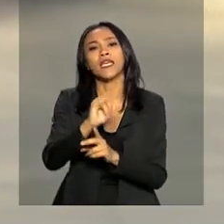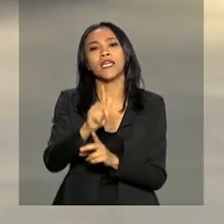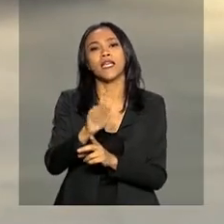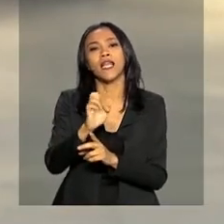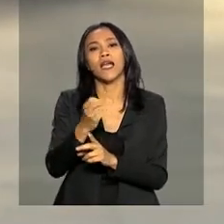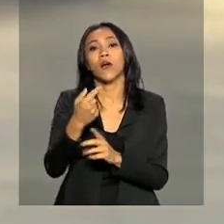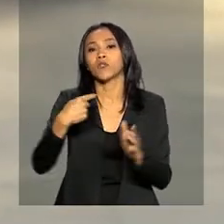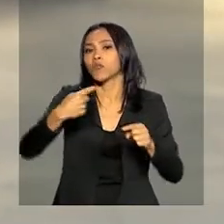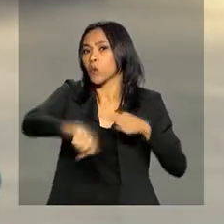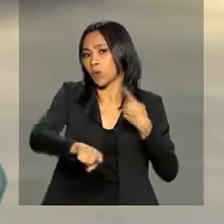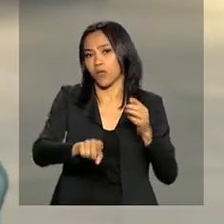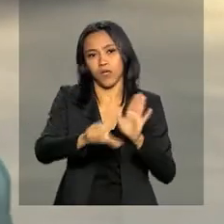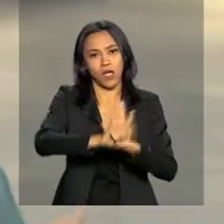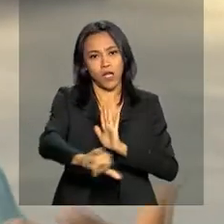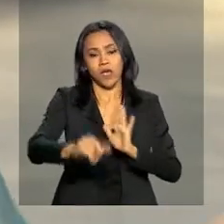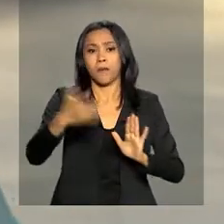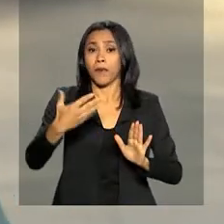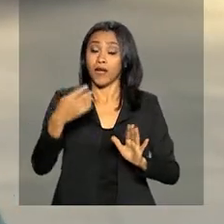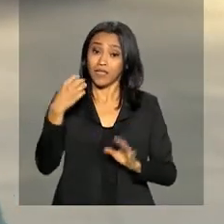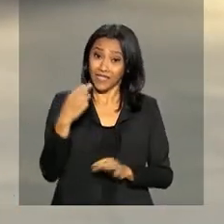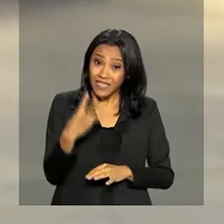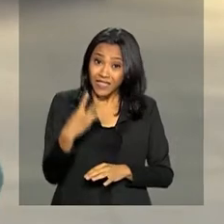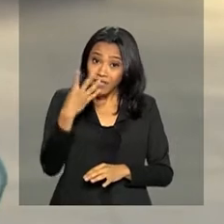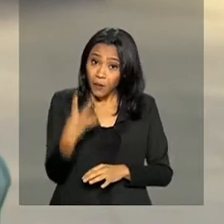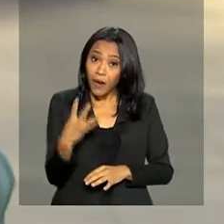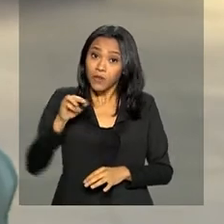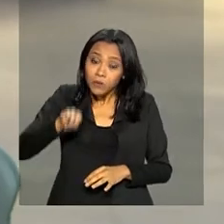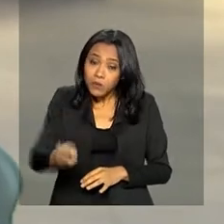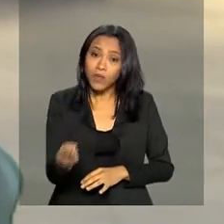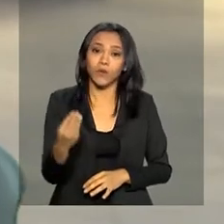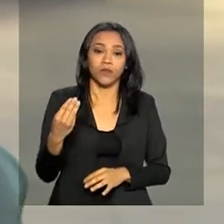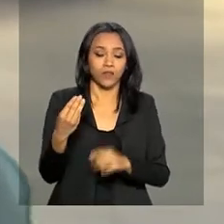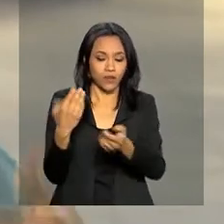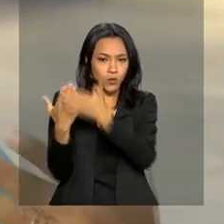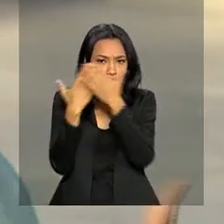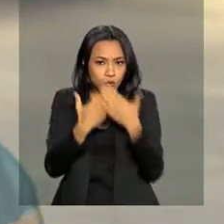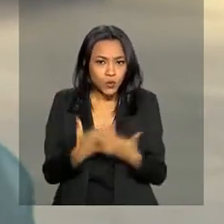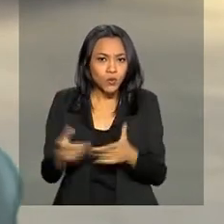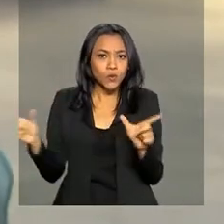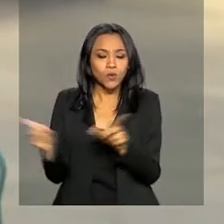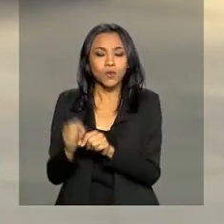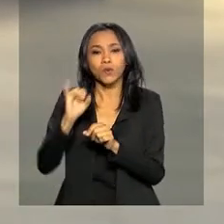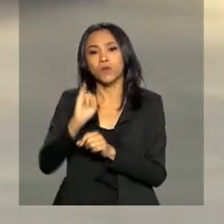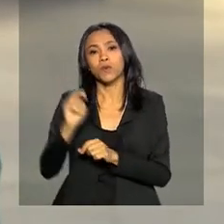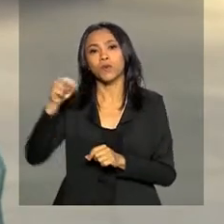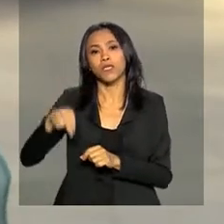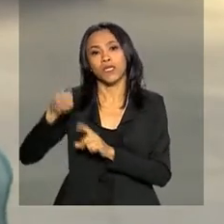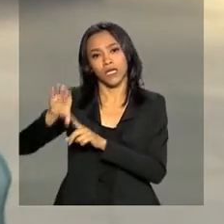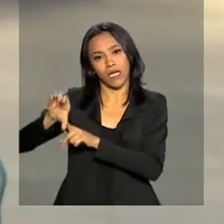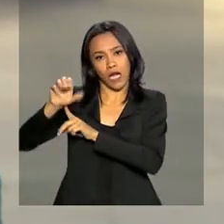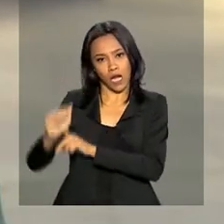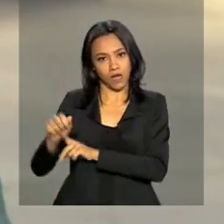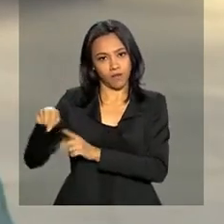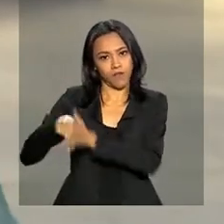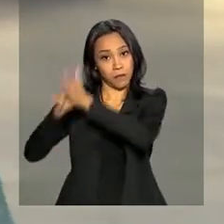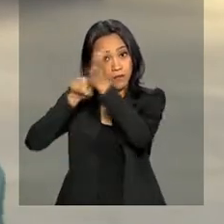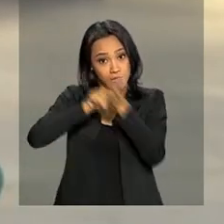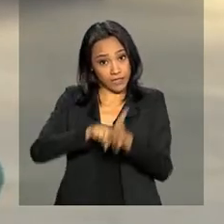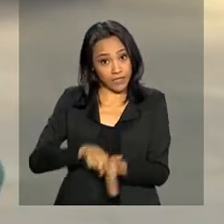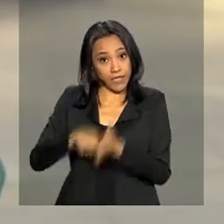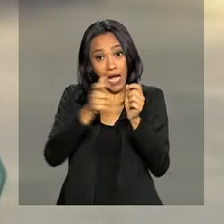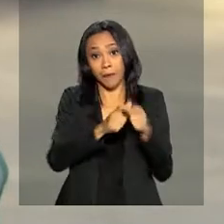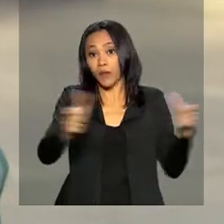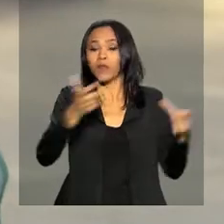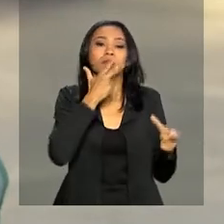para 34 bilhões em 2017, segundo um estudo do Instituto Nacional do Câncer, o INCA. A maioria dos